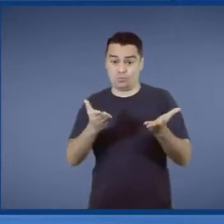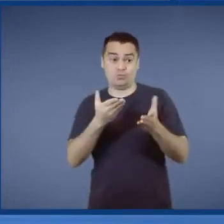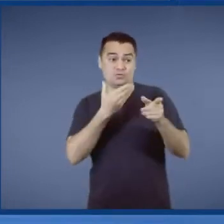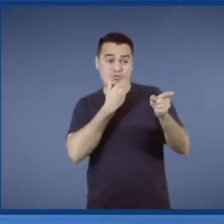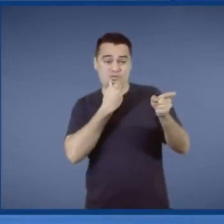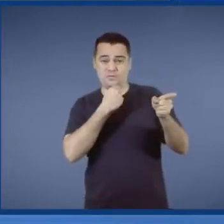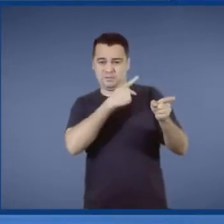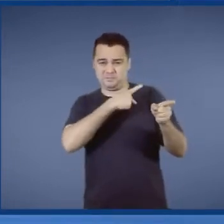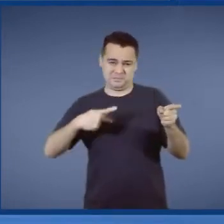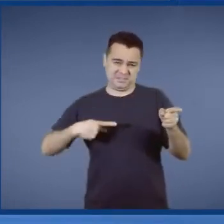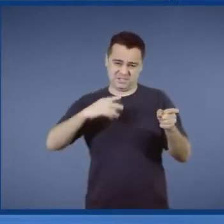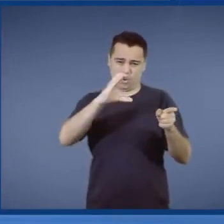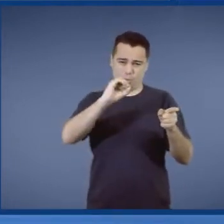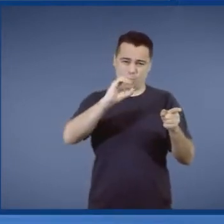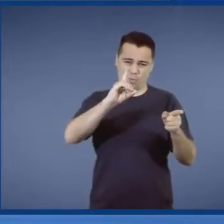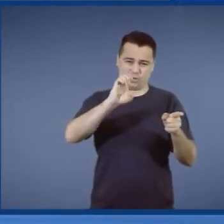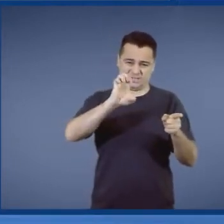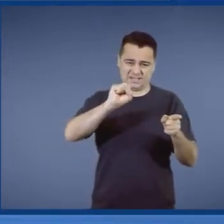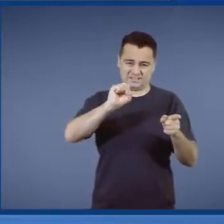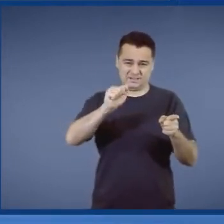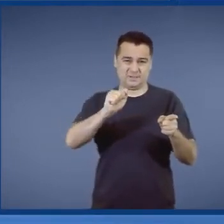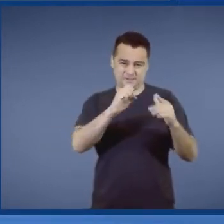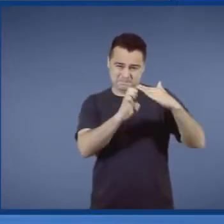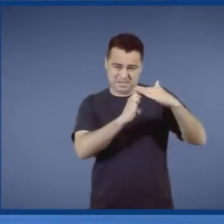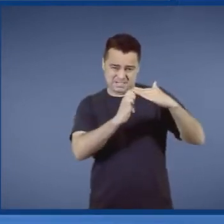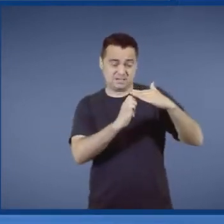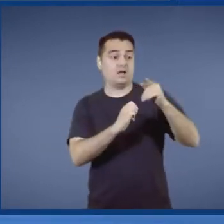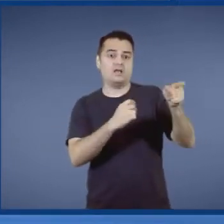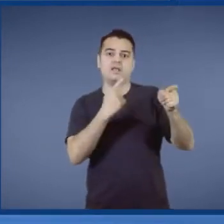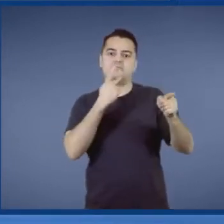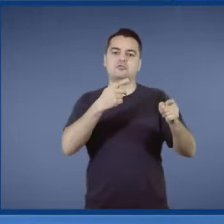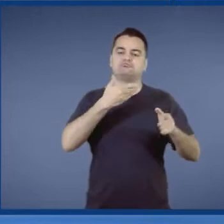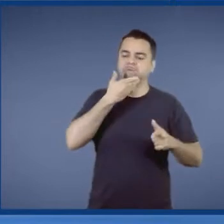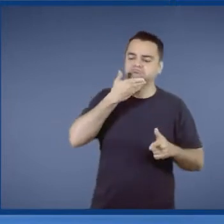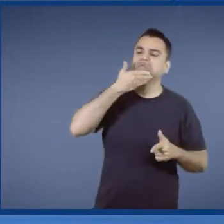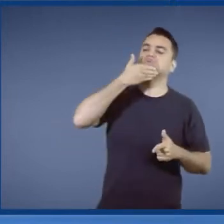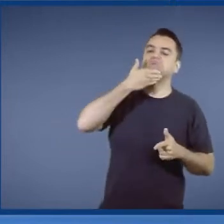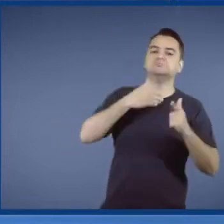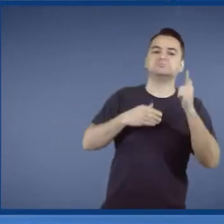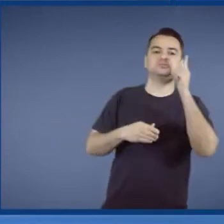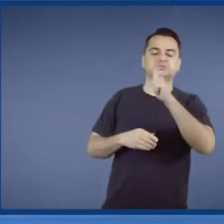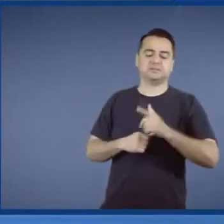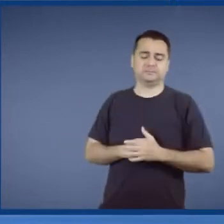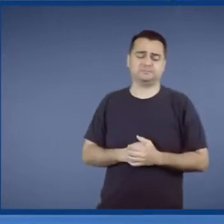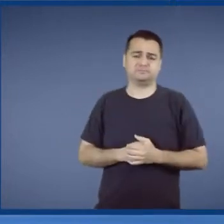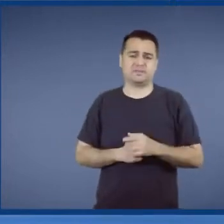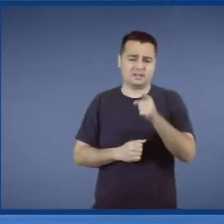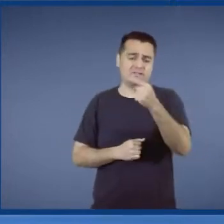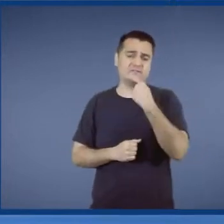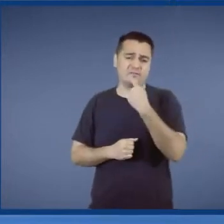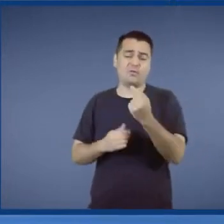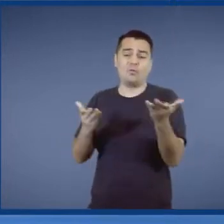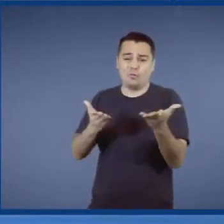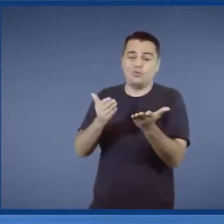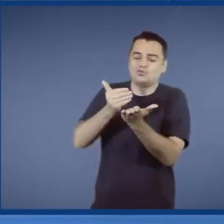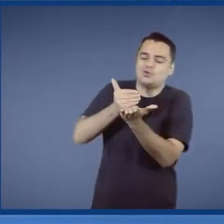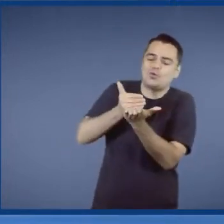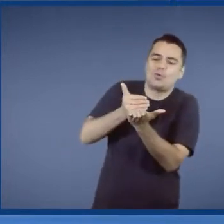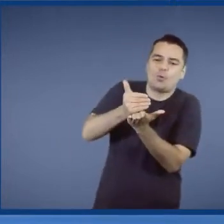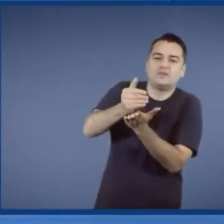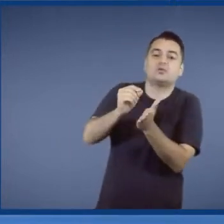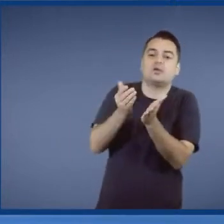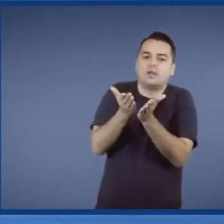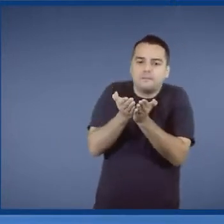de uma jornada. Esse ciclo está começando hoje. Que é o ciclo de privatizações